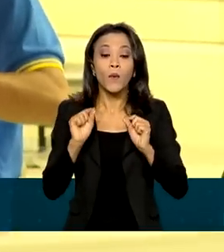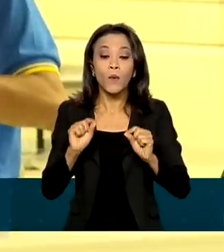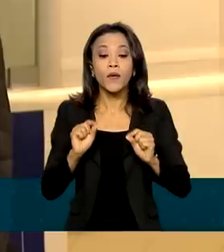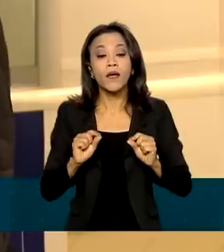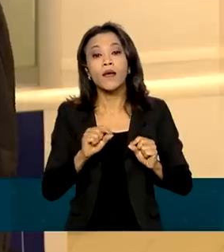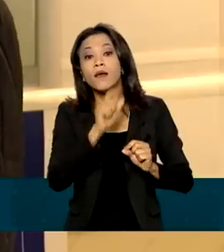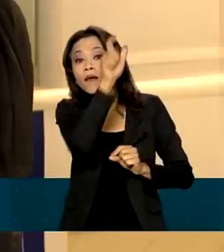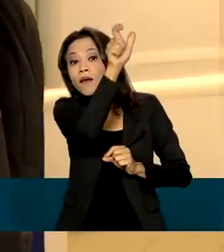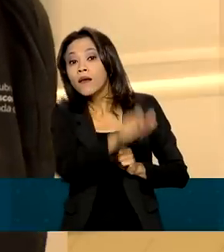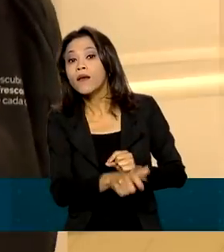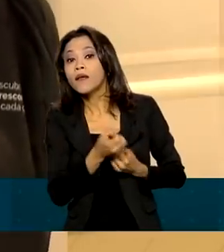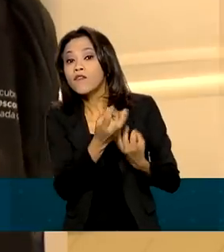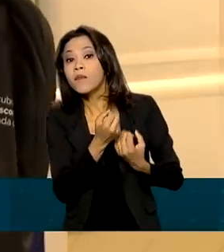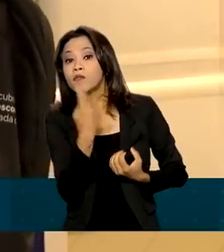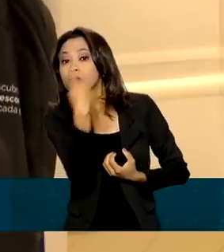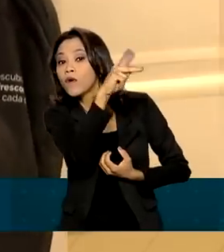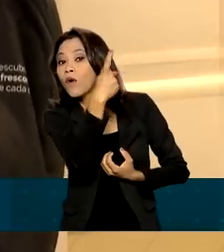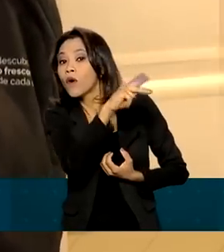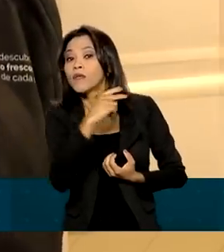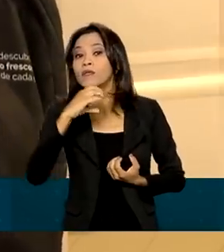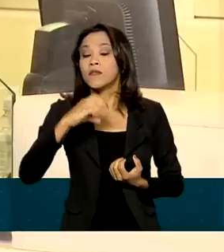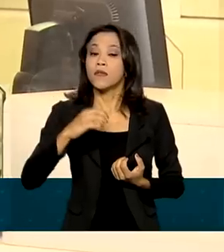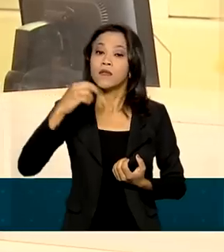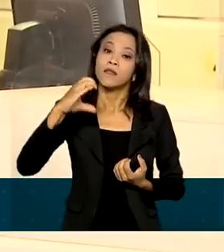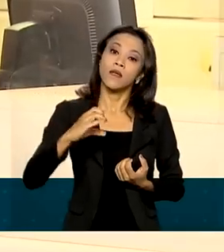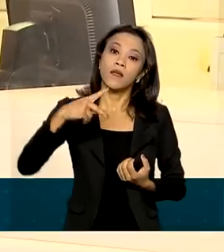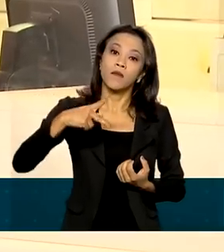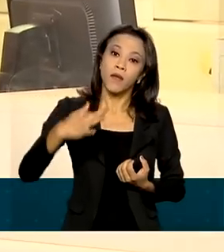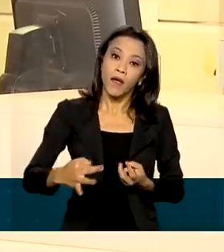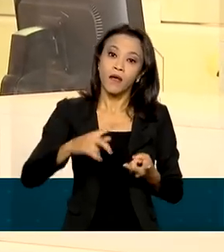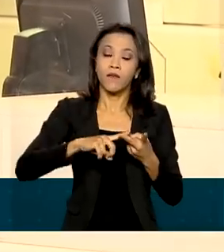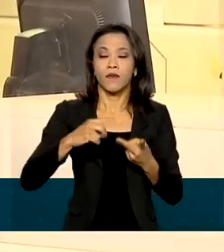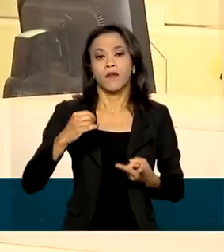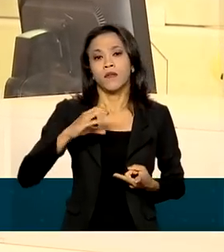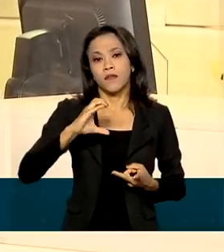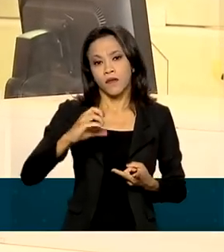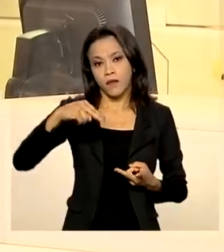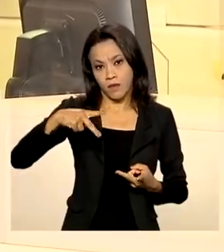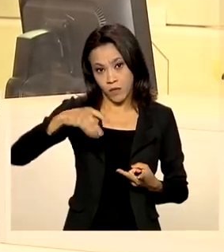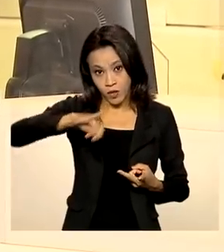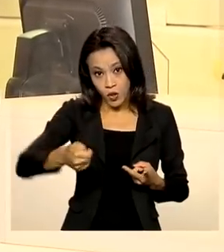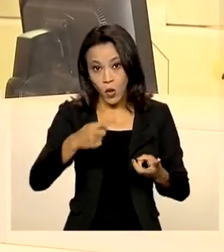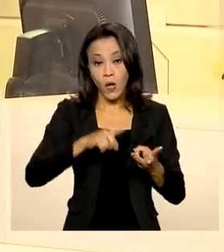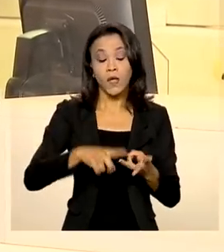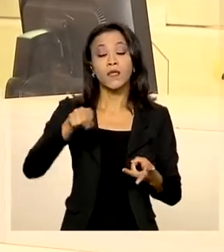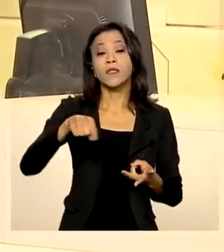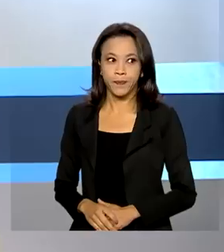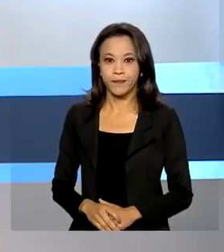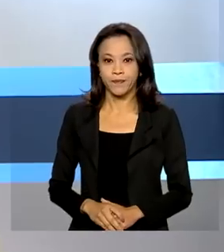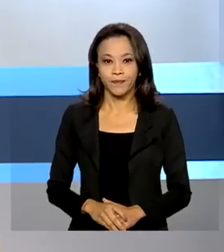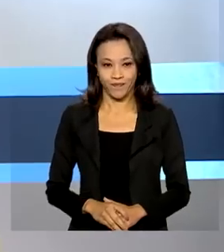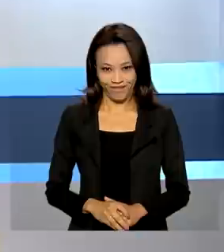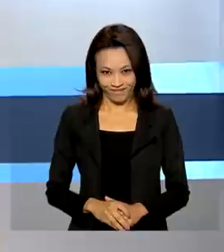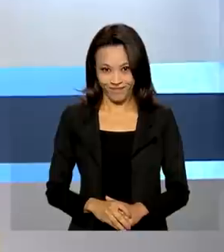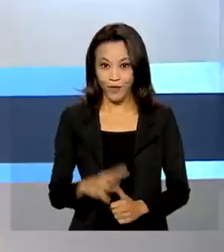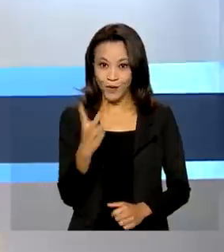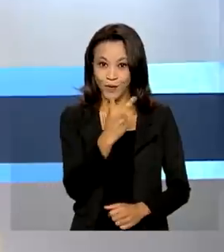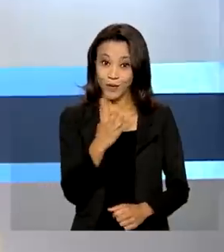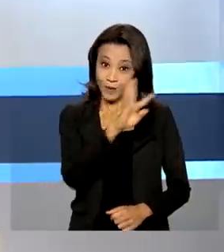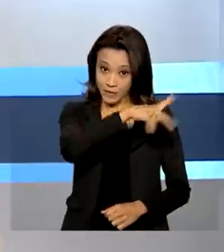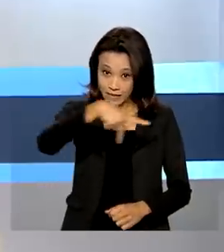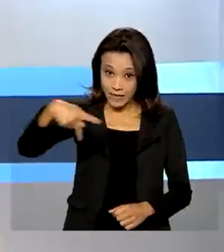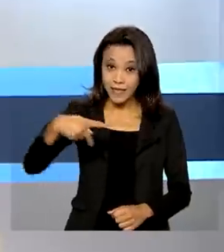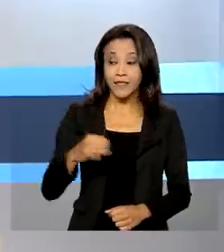destinatário, como CPF, CNPJ ou passaporte, telefone celular ou e-mail. Os